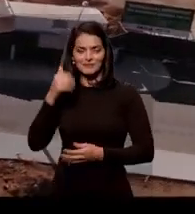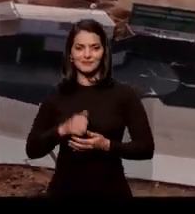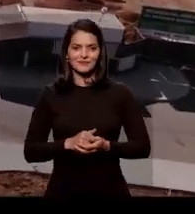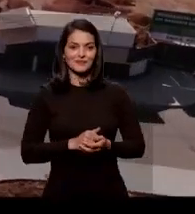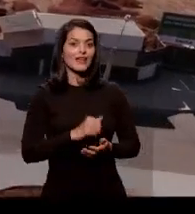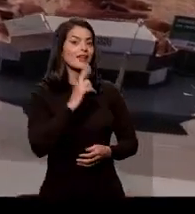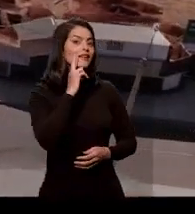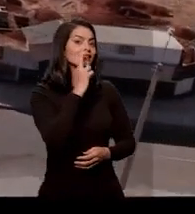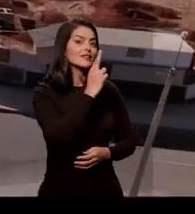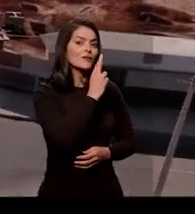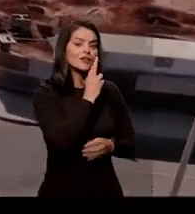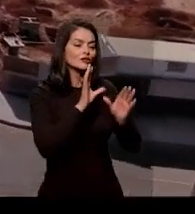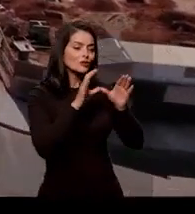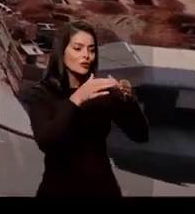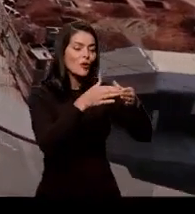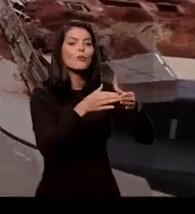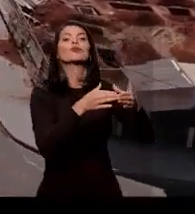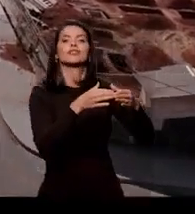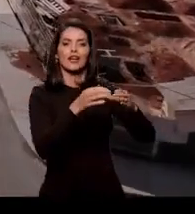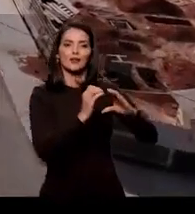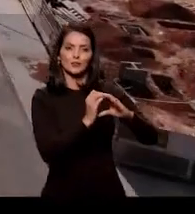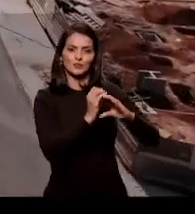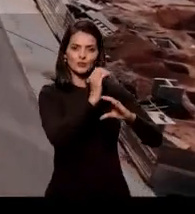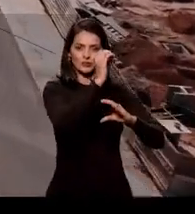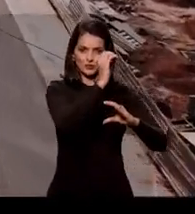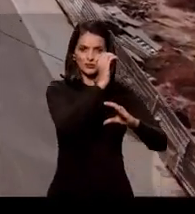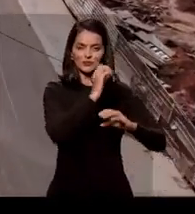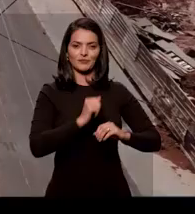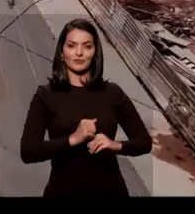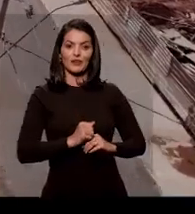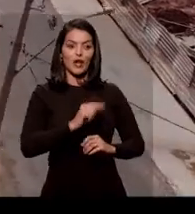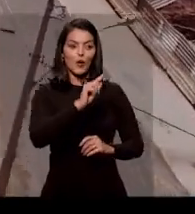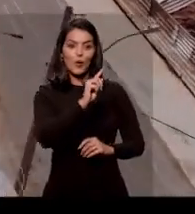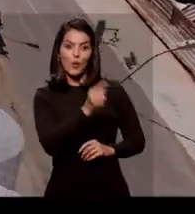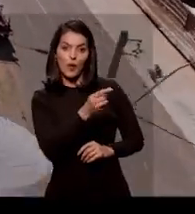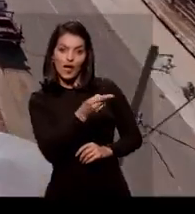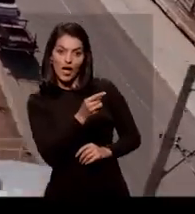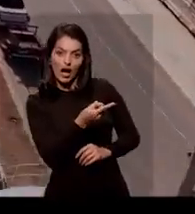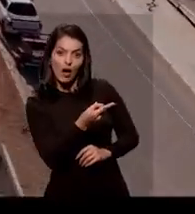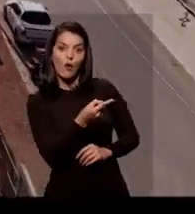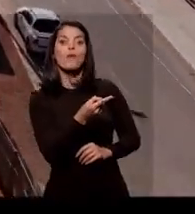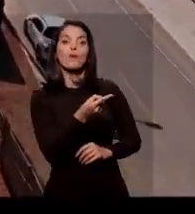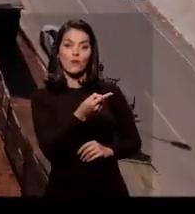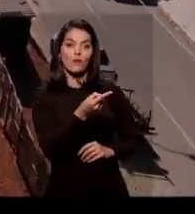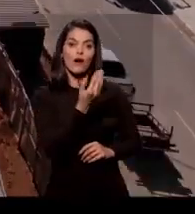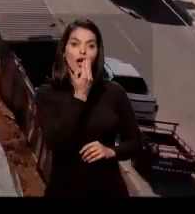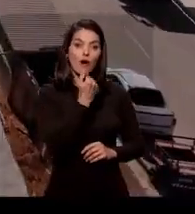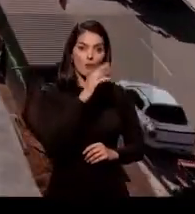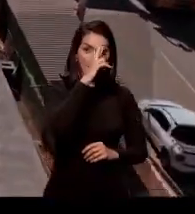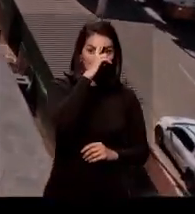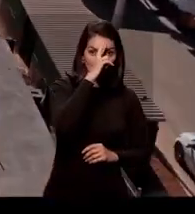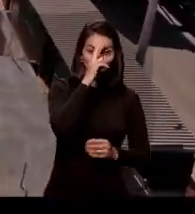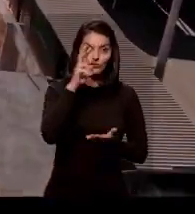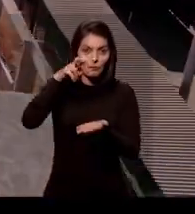Este é o restaurante comunitário do Sol Nascente, onde será servido almoço a R$,00 e café da manhã a R 0,50.